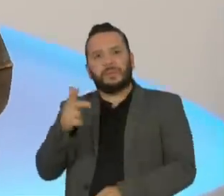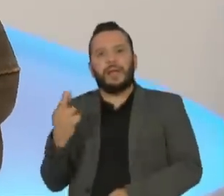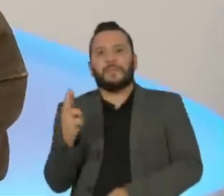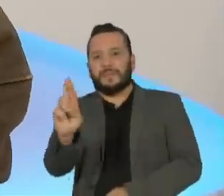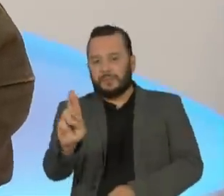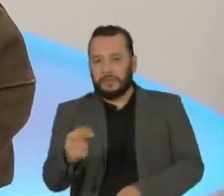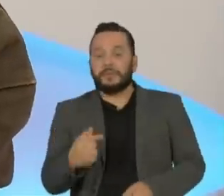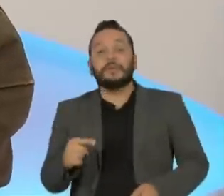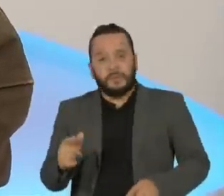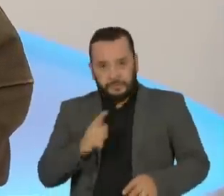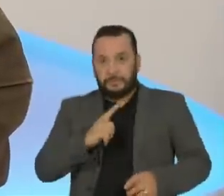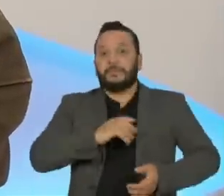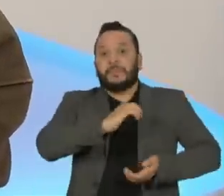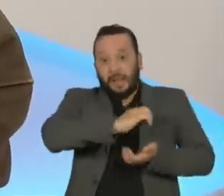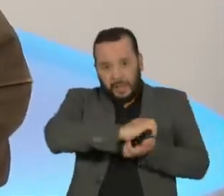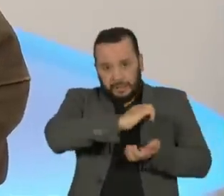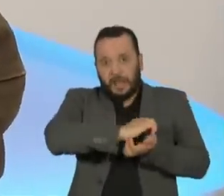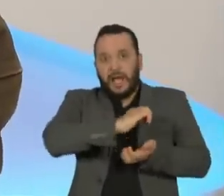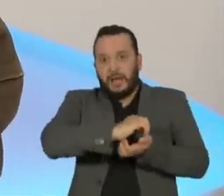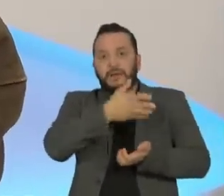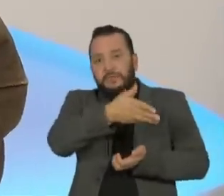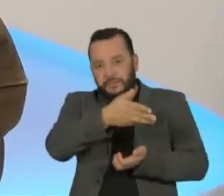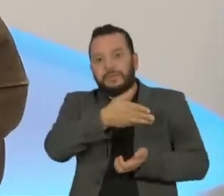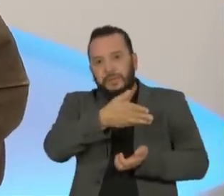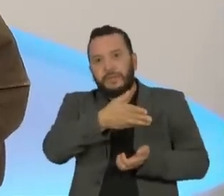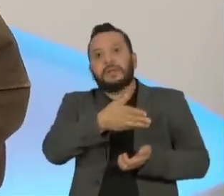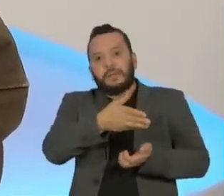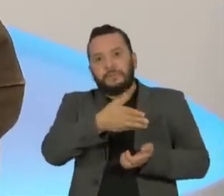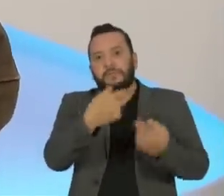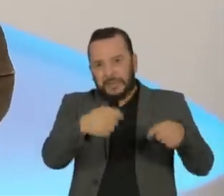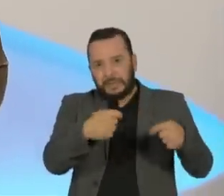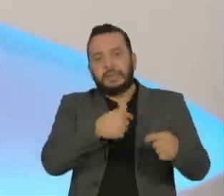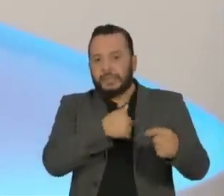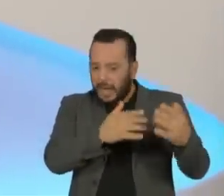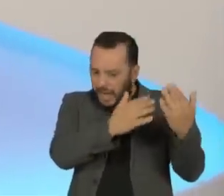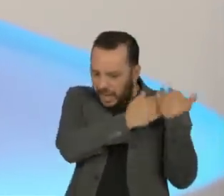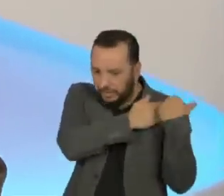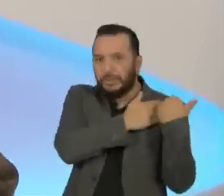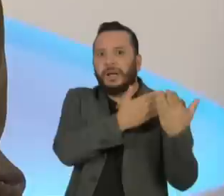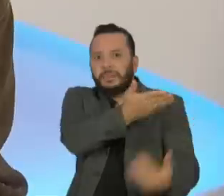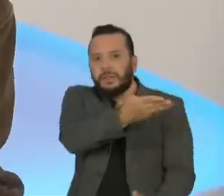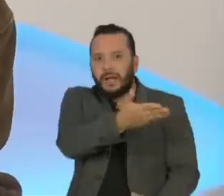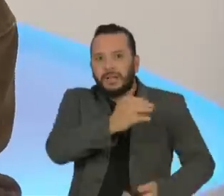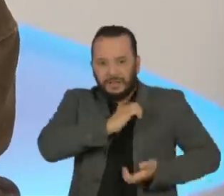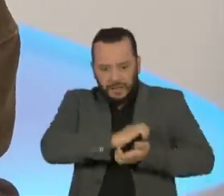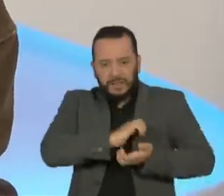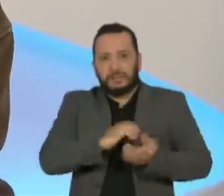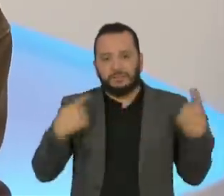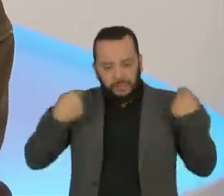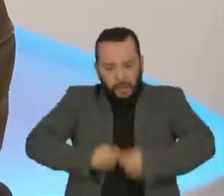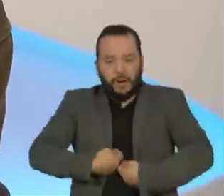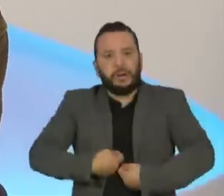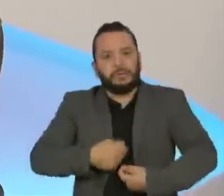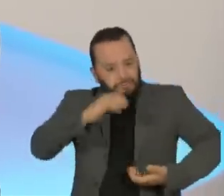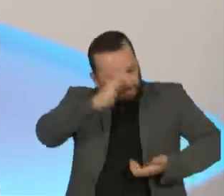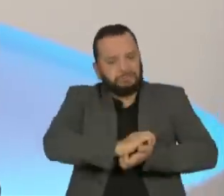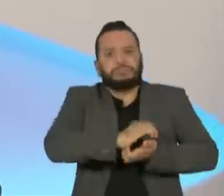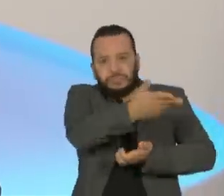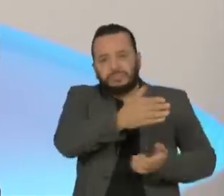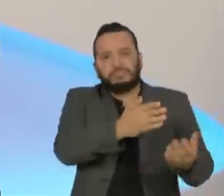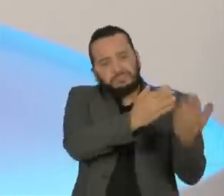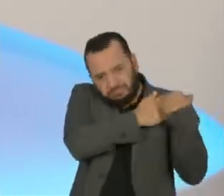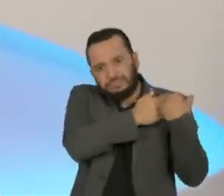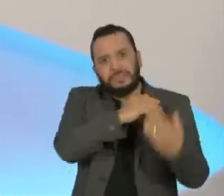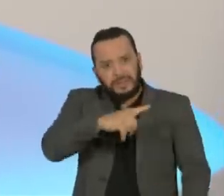está se agigantando nesse sentido, temos que chamar a responsabilidade desses homens que estão nos poderes constituídos através de